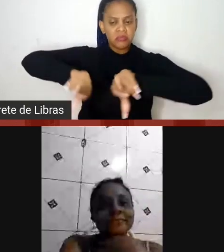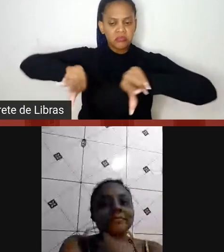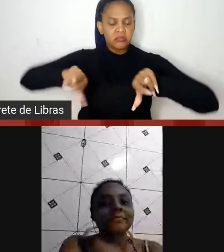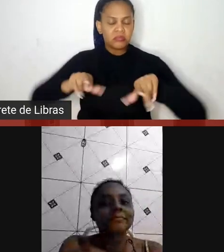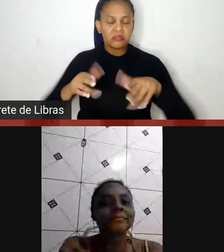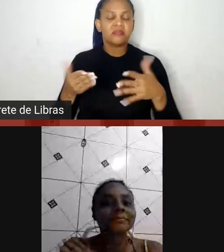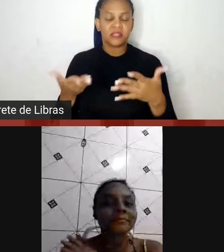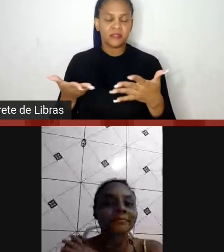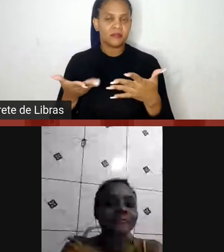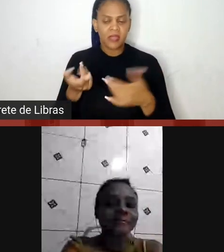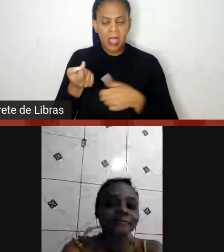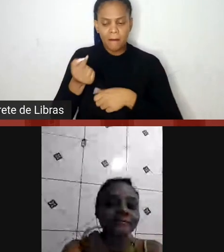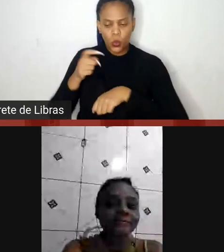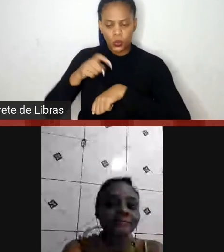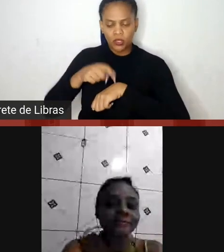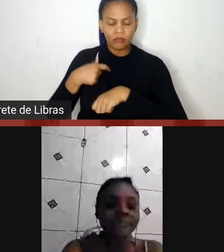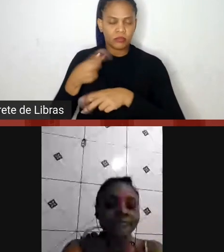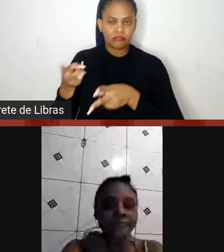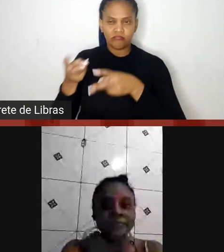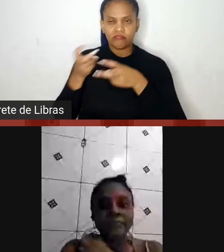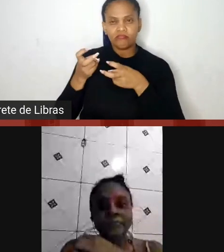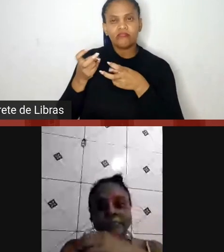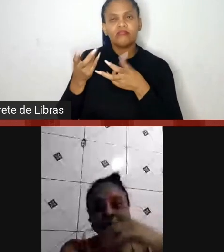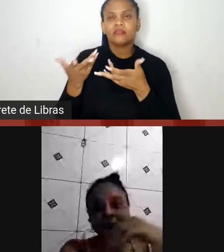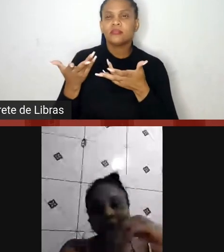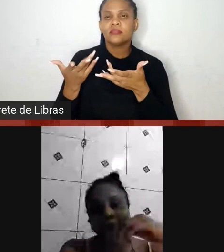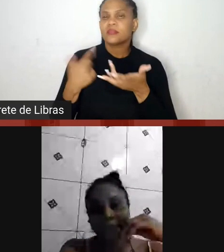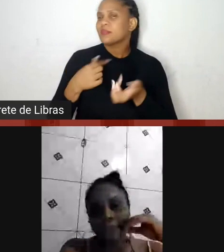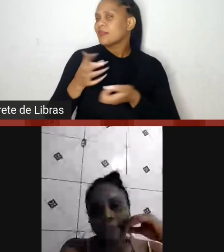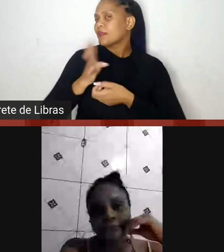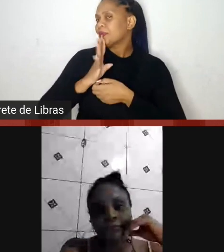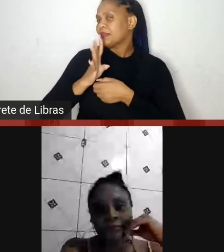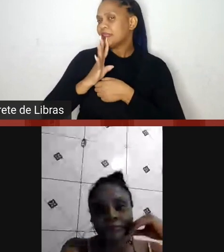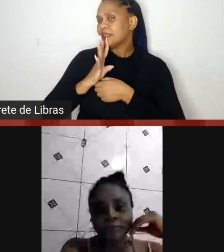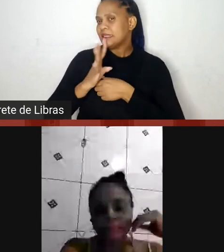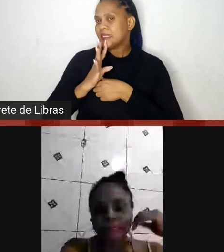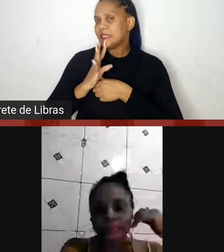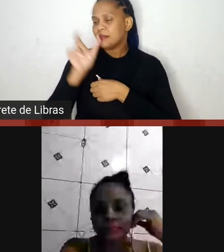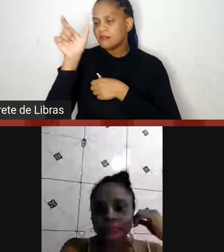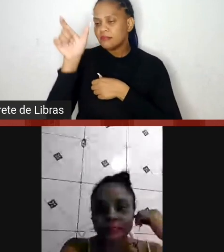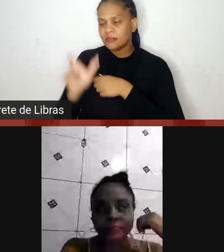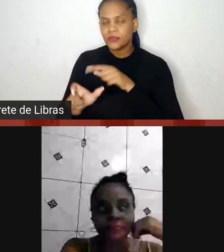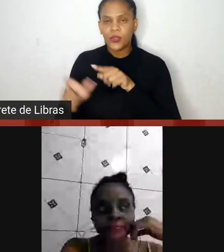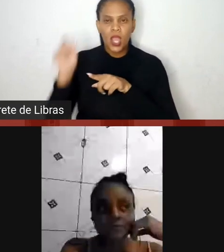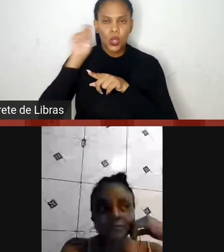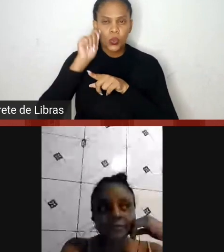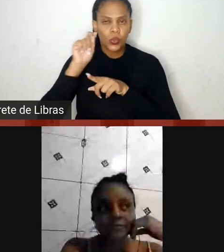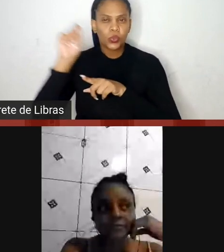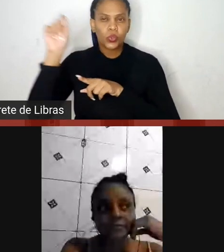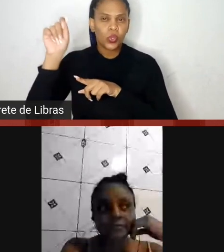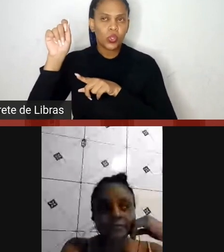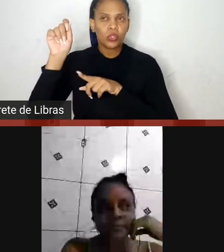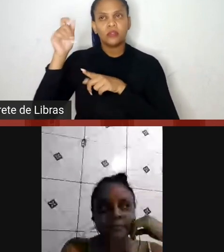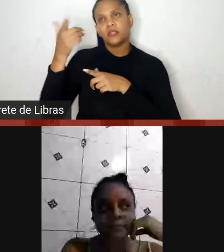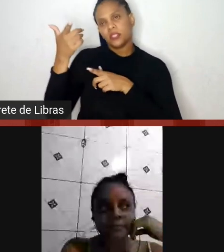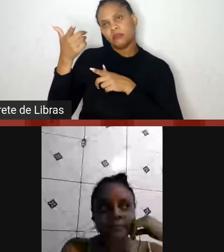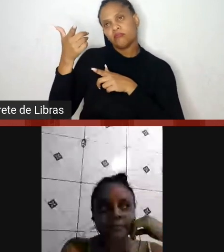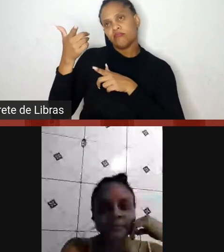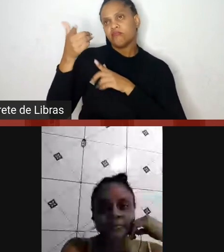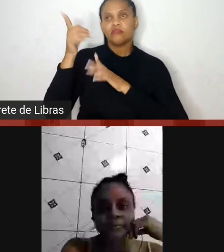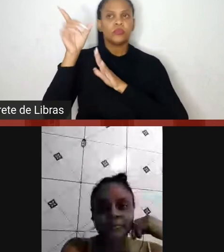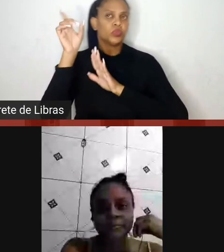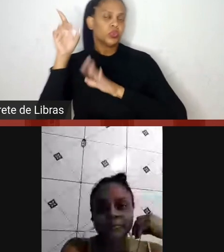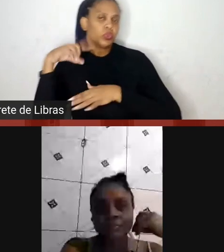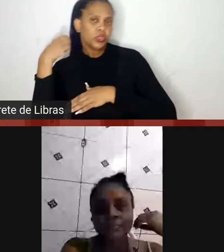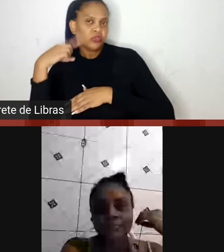eu vendo aí, eu conheci o autor no direito, que é o Boa Aventura, o Boa